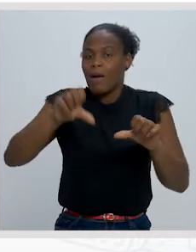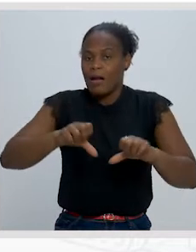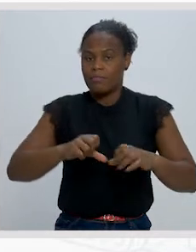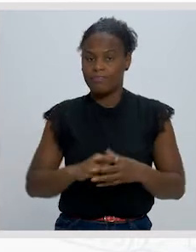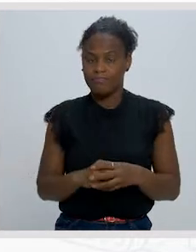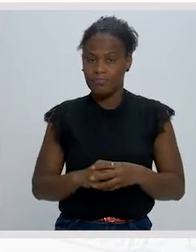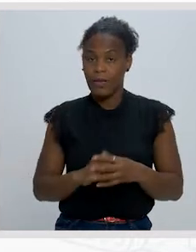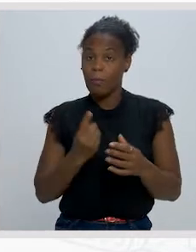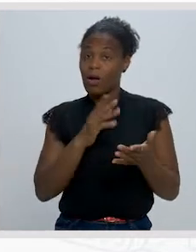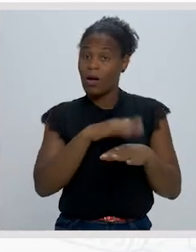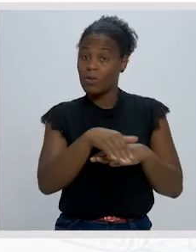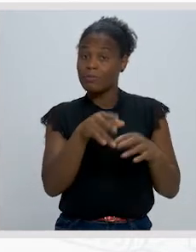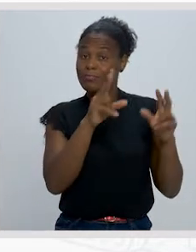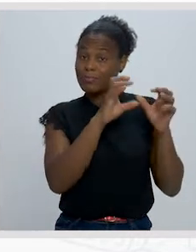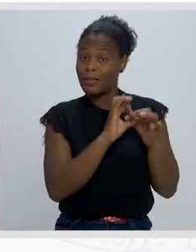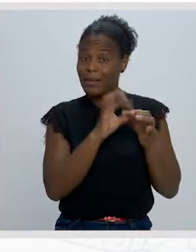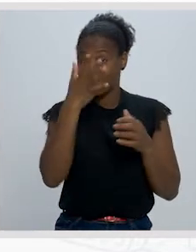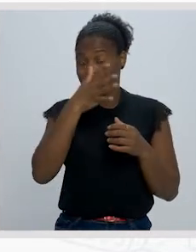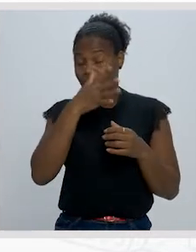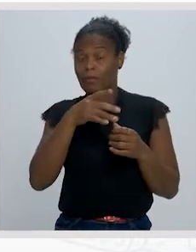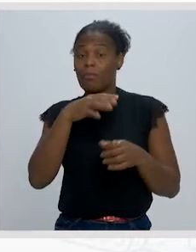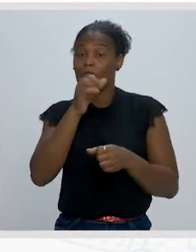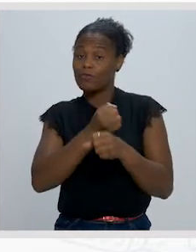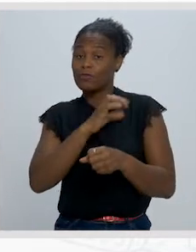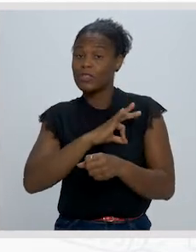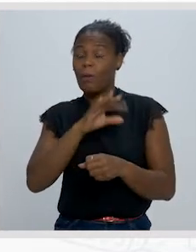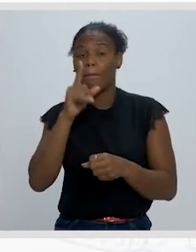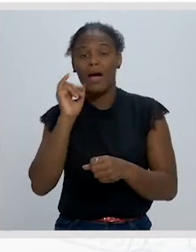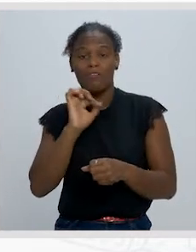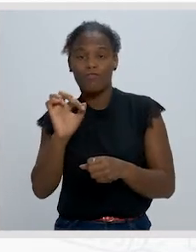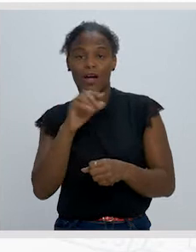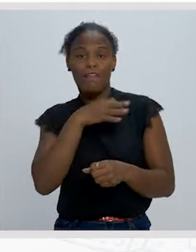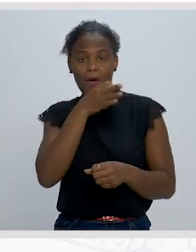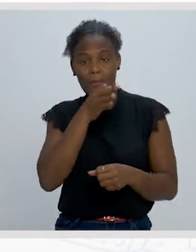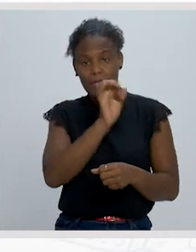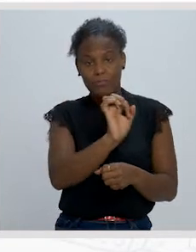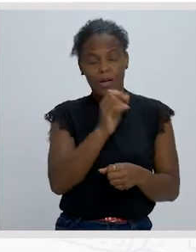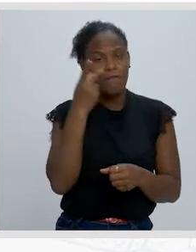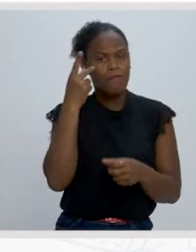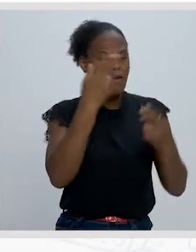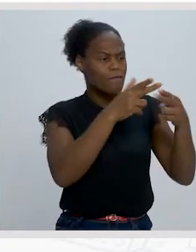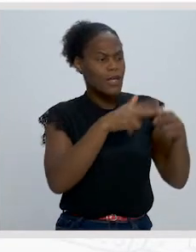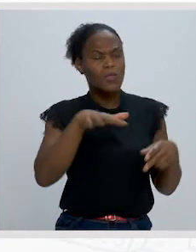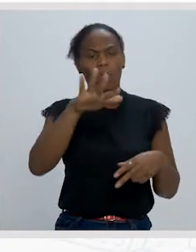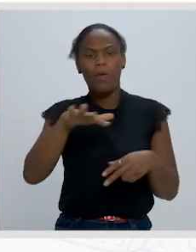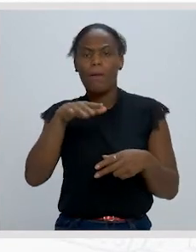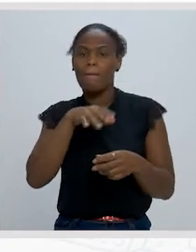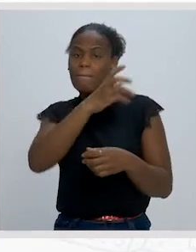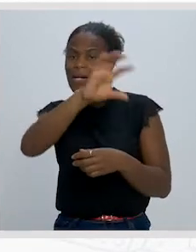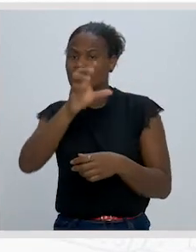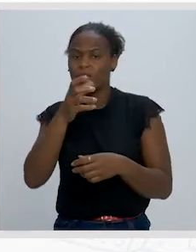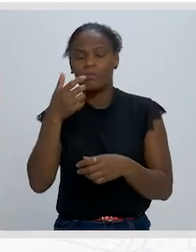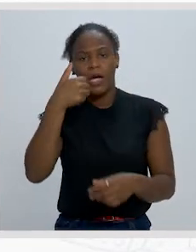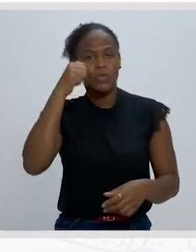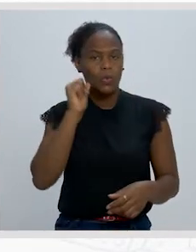Por razões ligadas às atividades profissionais do pai, a família Pessanho viveu em vários pontos do país, Açores,